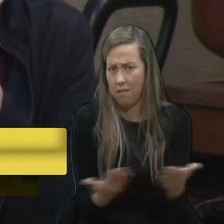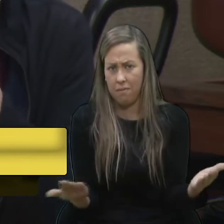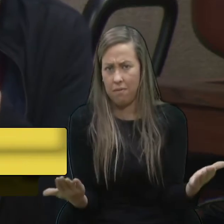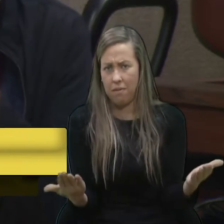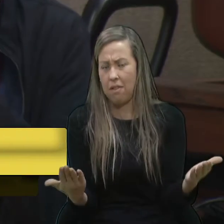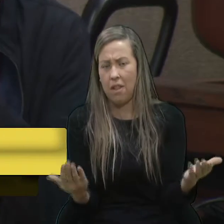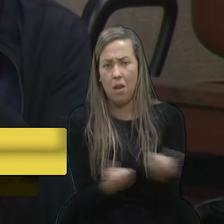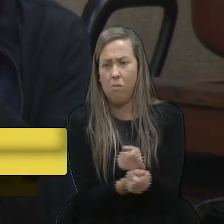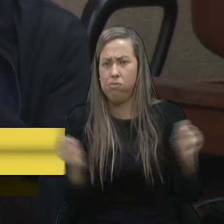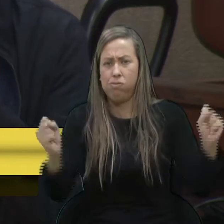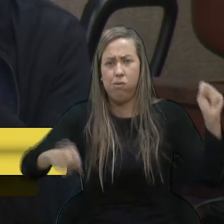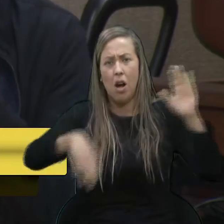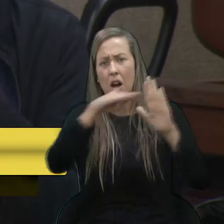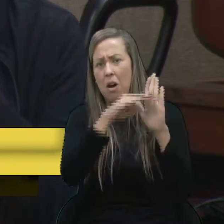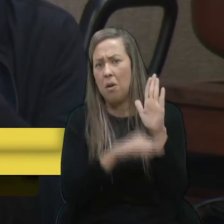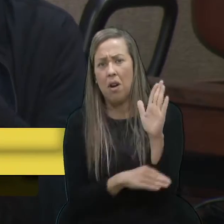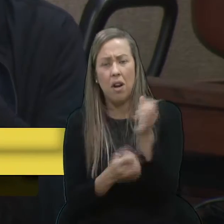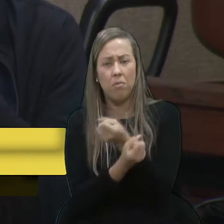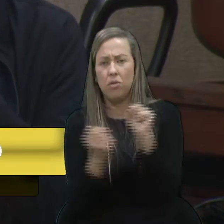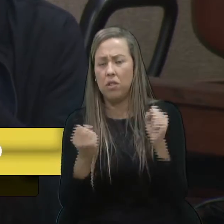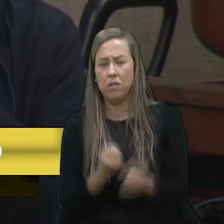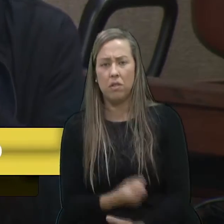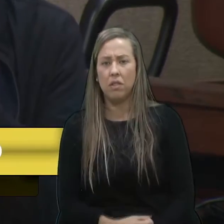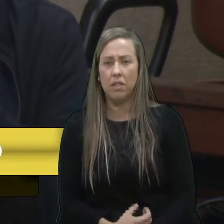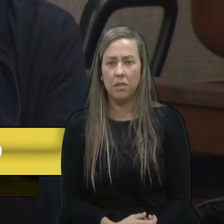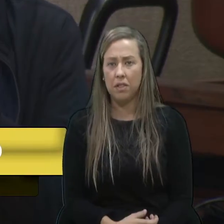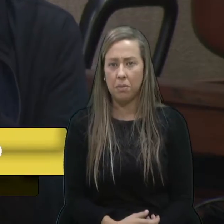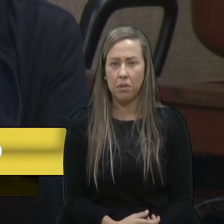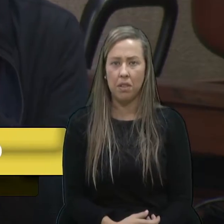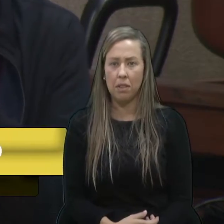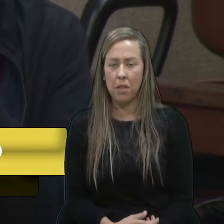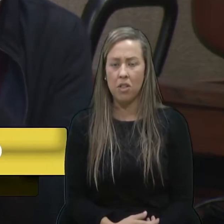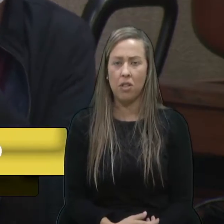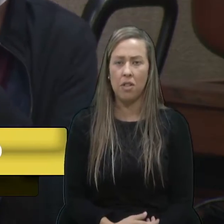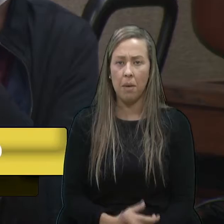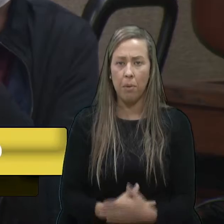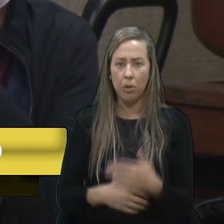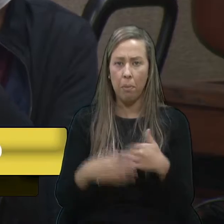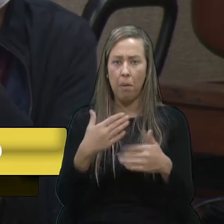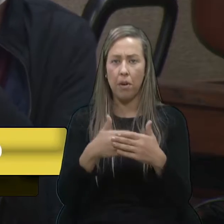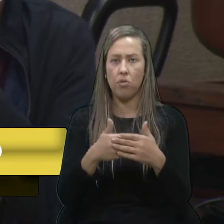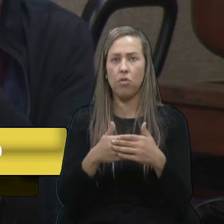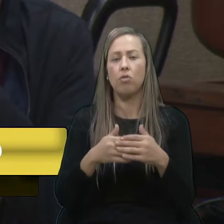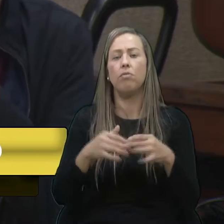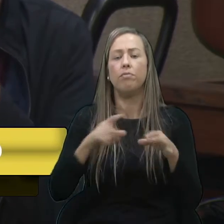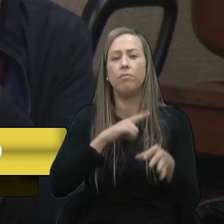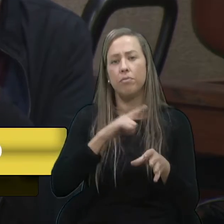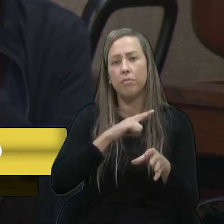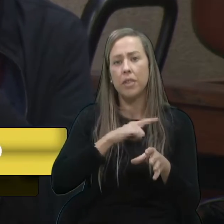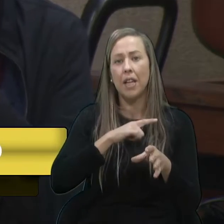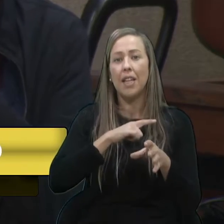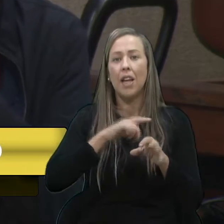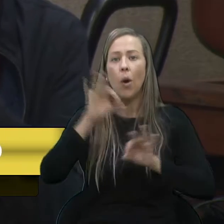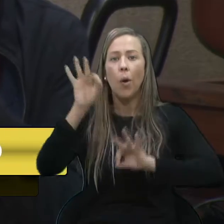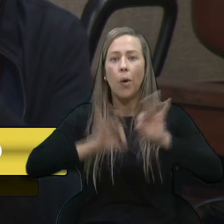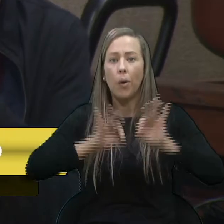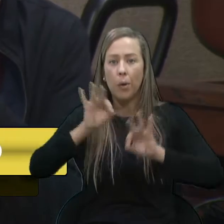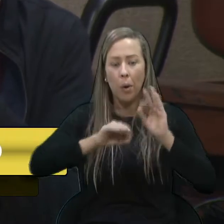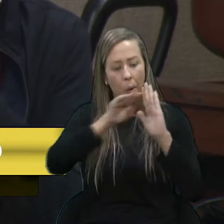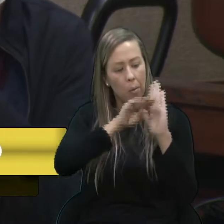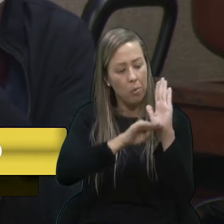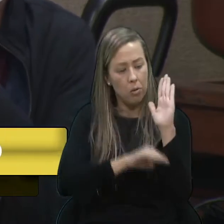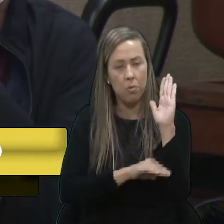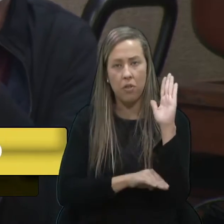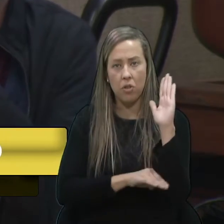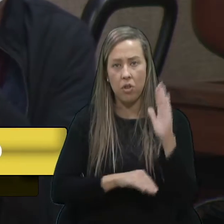é incontável, vereador Bressão. Incontável. Não tem como contar. Então, assim, a gente tem, a gente tem que separar as classes dos professores.